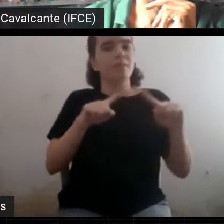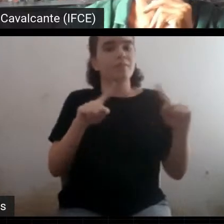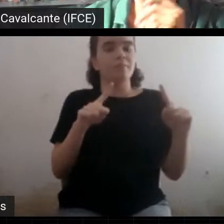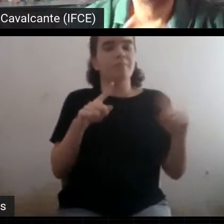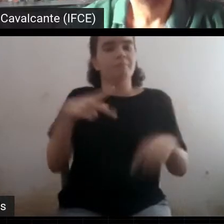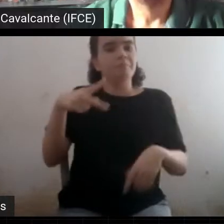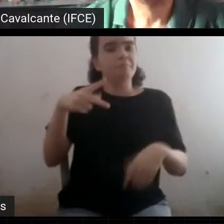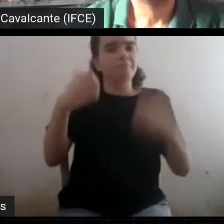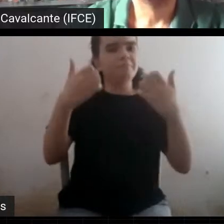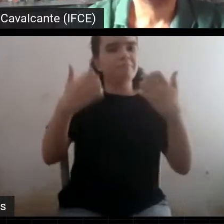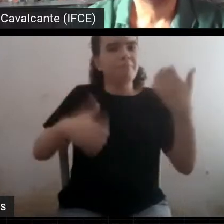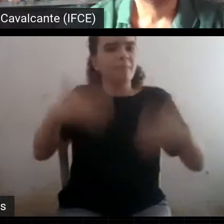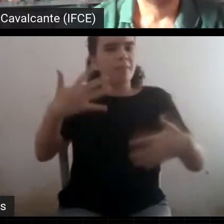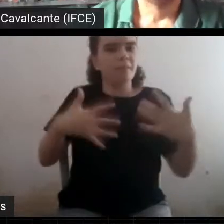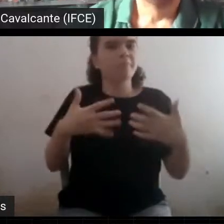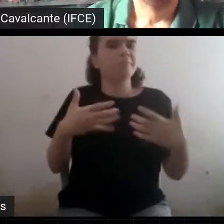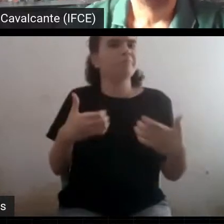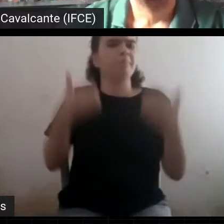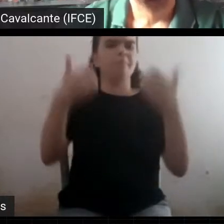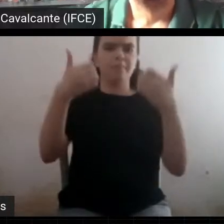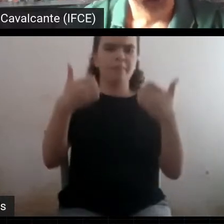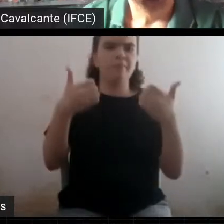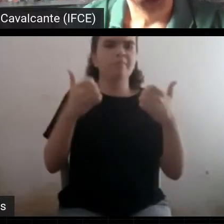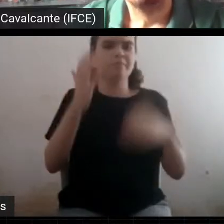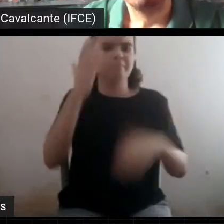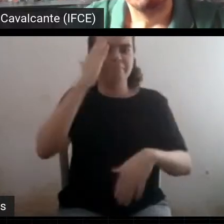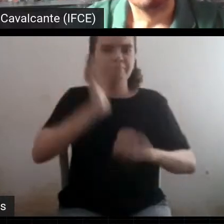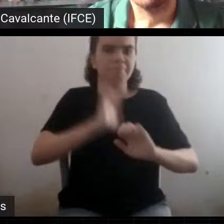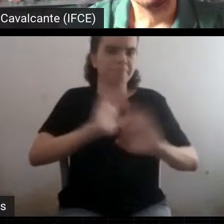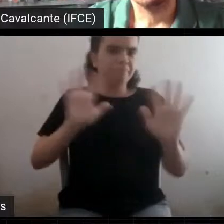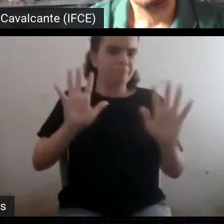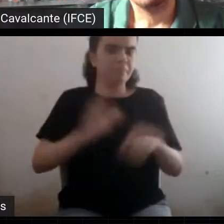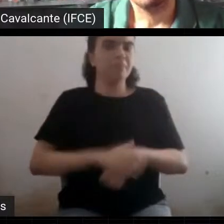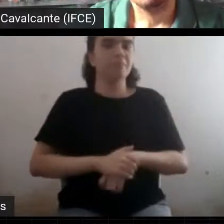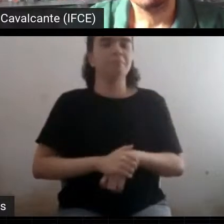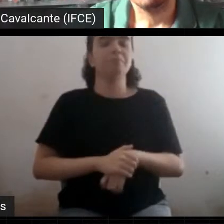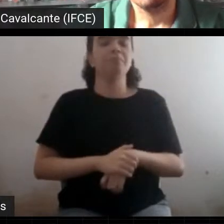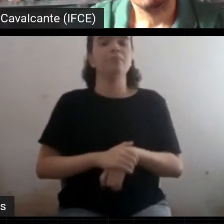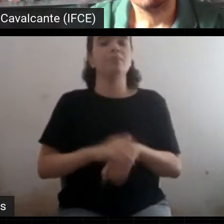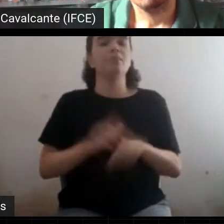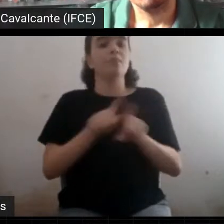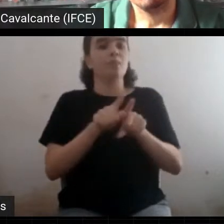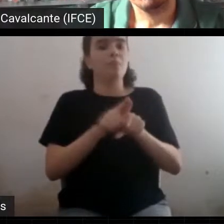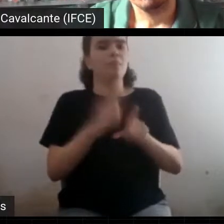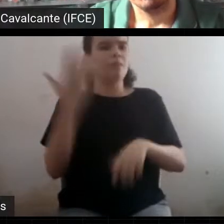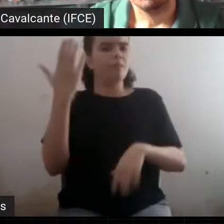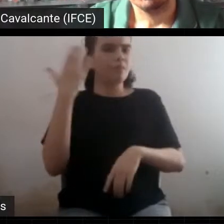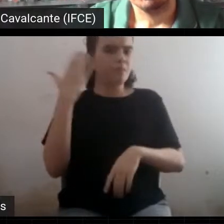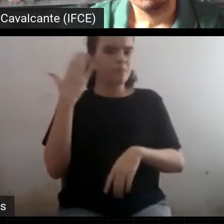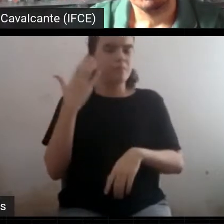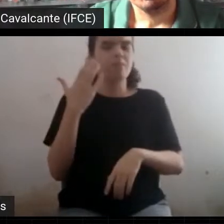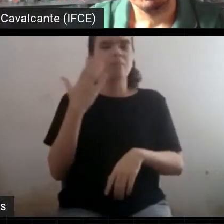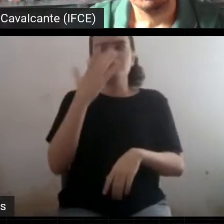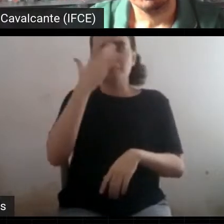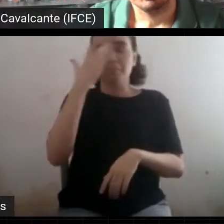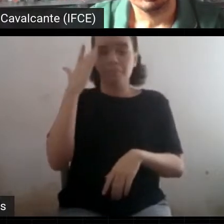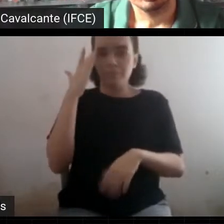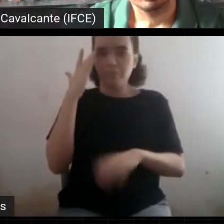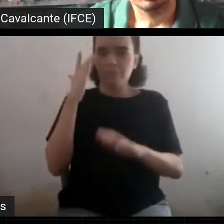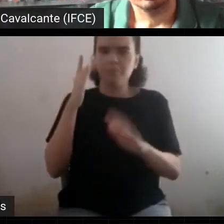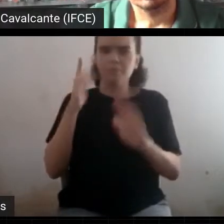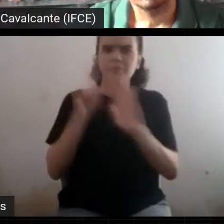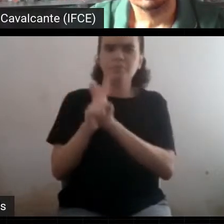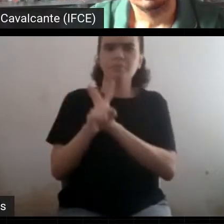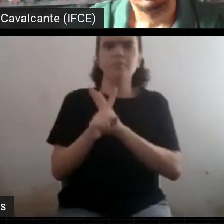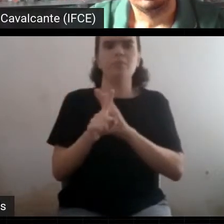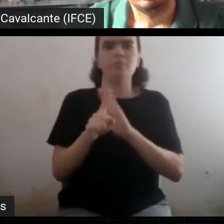Está certo. Quando alguém perguntou lá no início se o universo é finito ou infinito, essa é uma questão